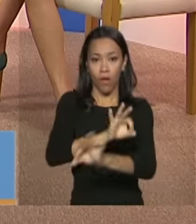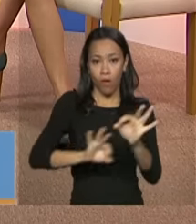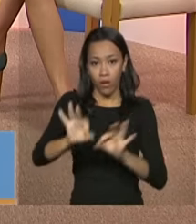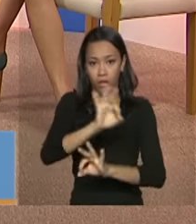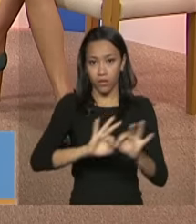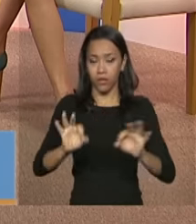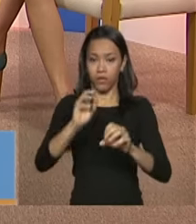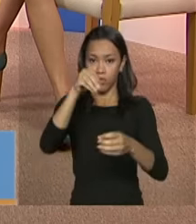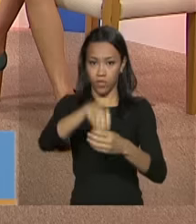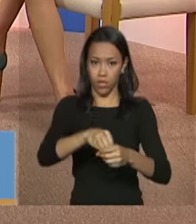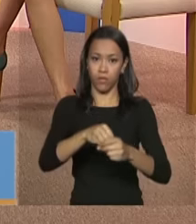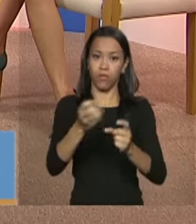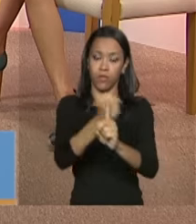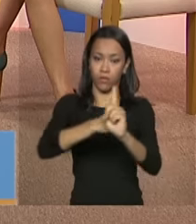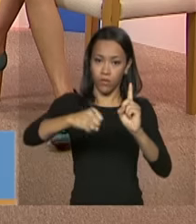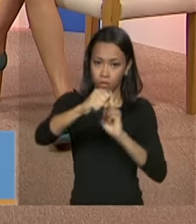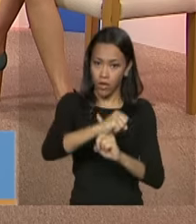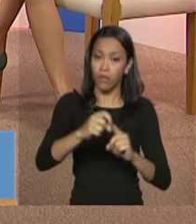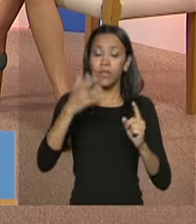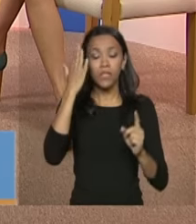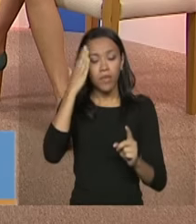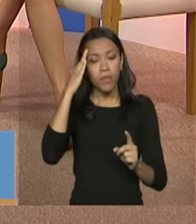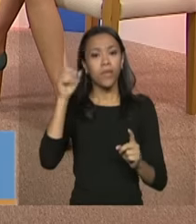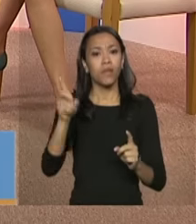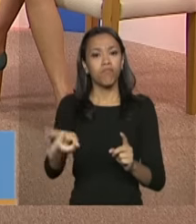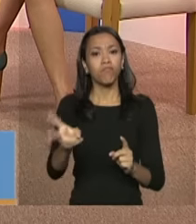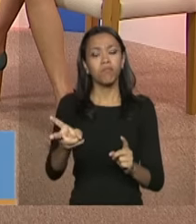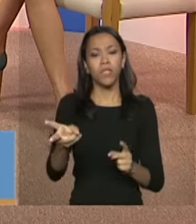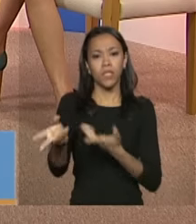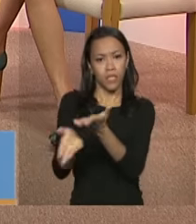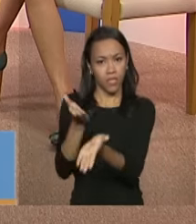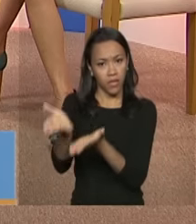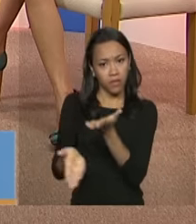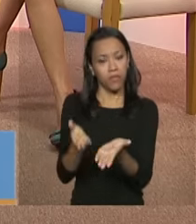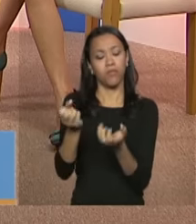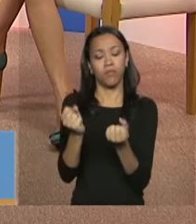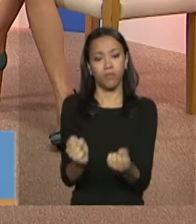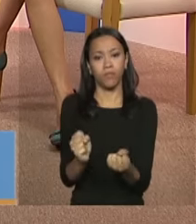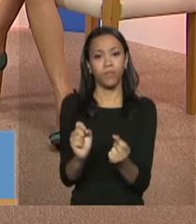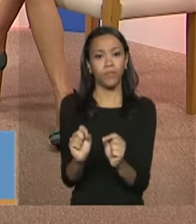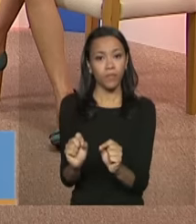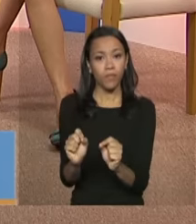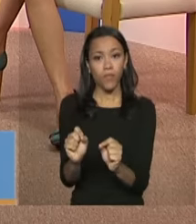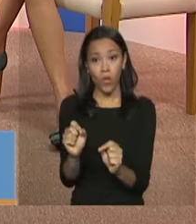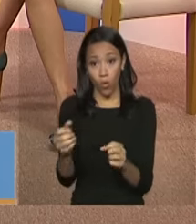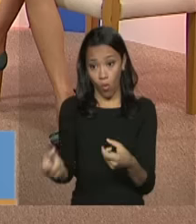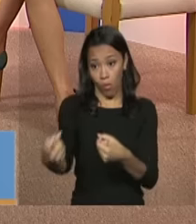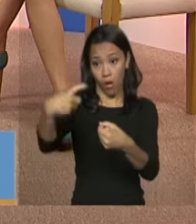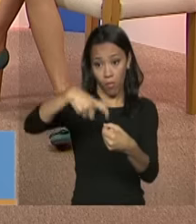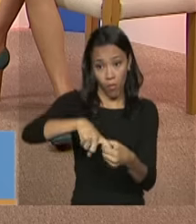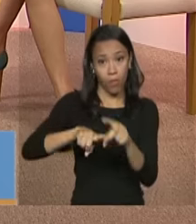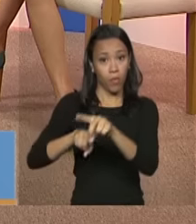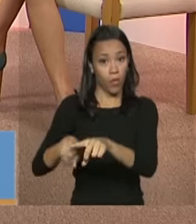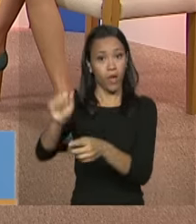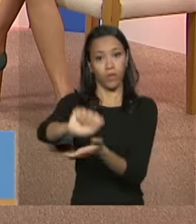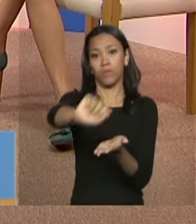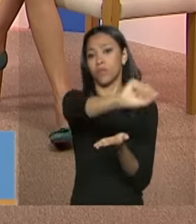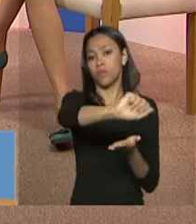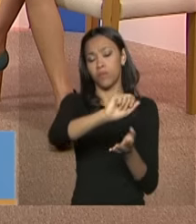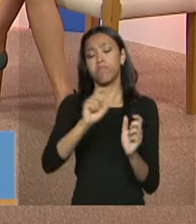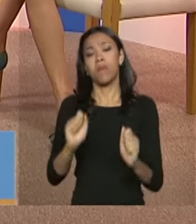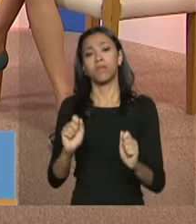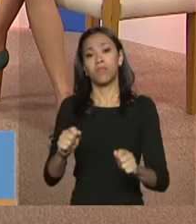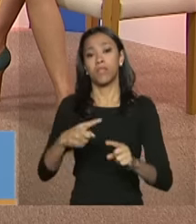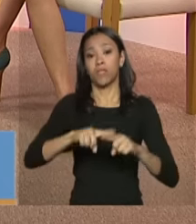precisa entender que são serviços mesmo que sejam executados de forma direta ou indireta com a entidade da rede social assistencial ele precisa ser organizado